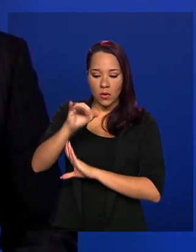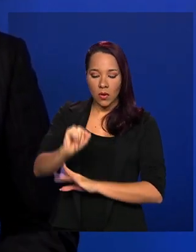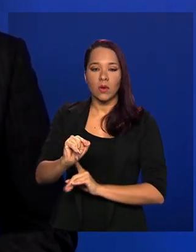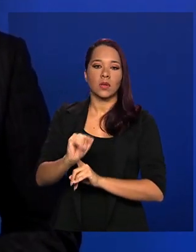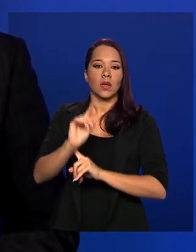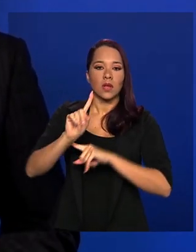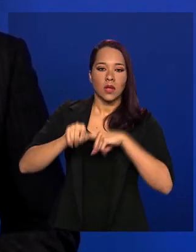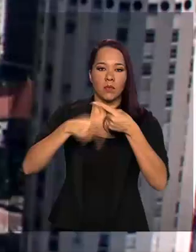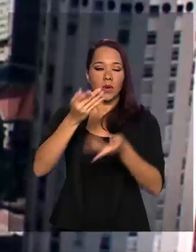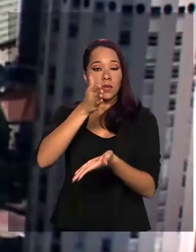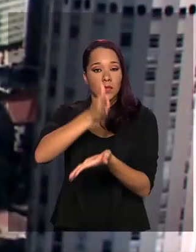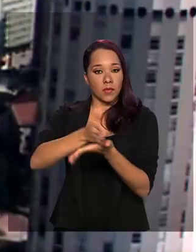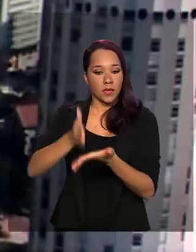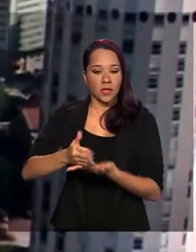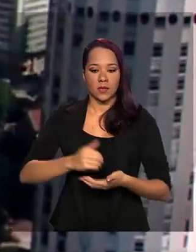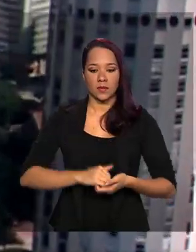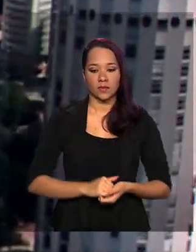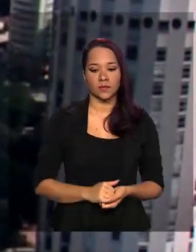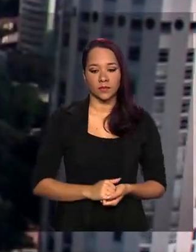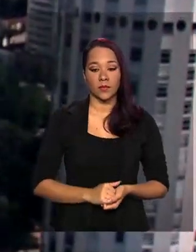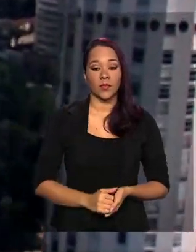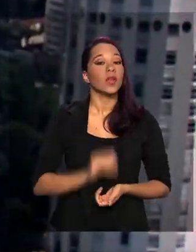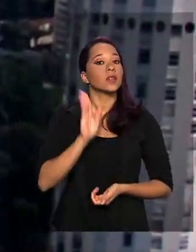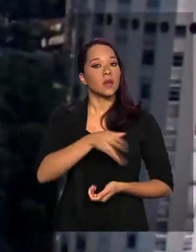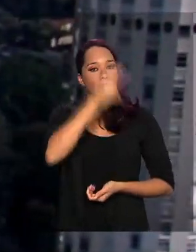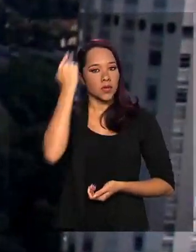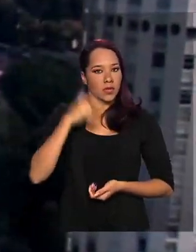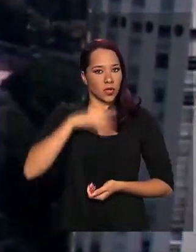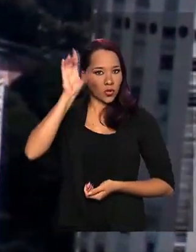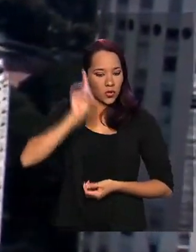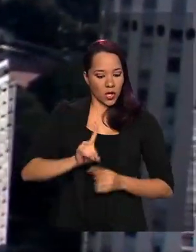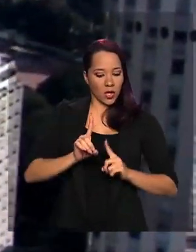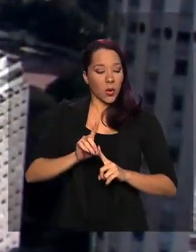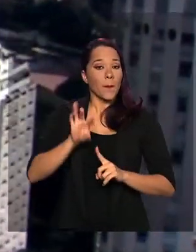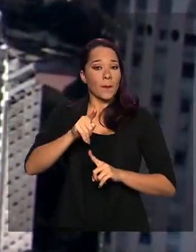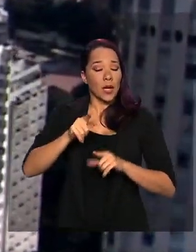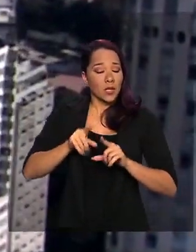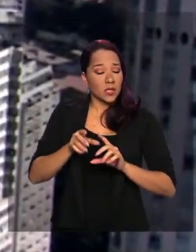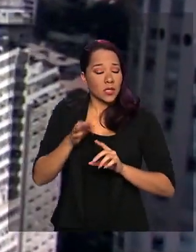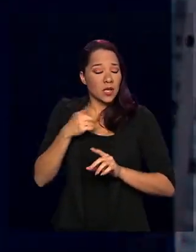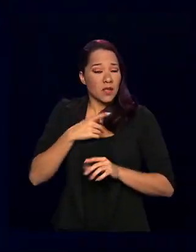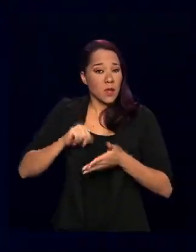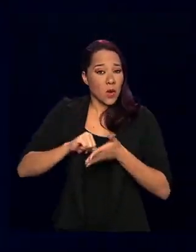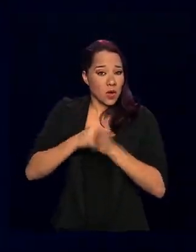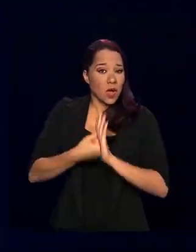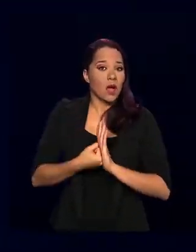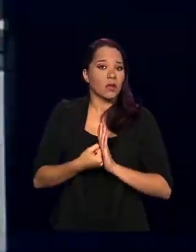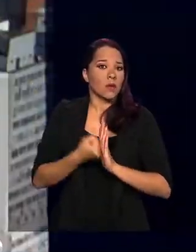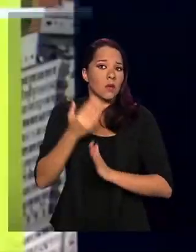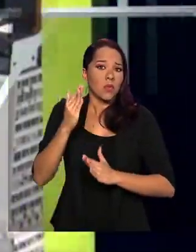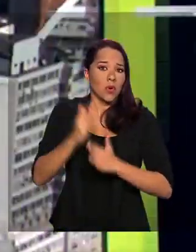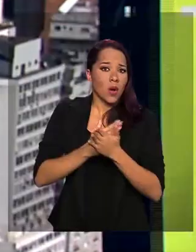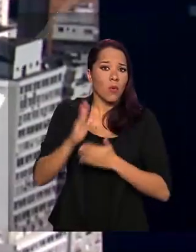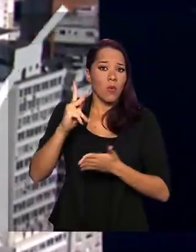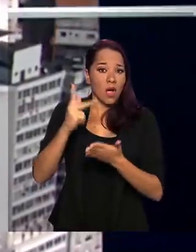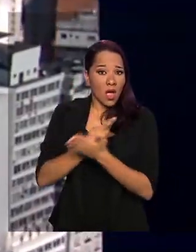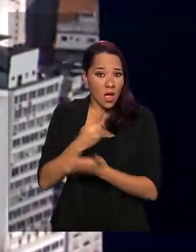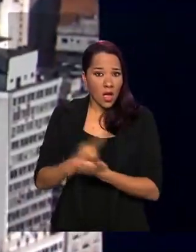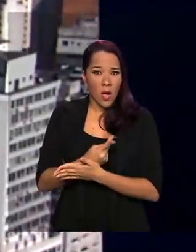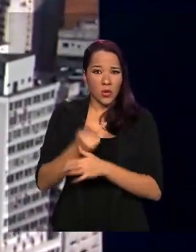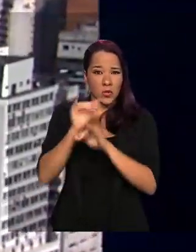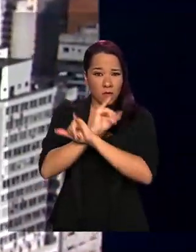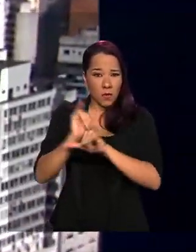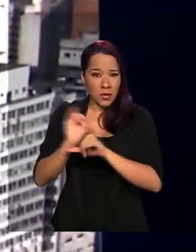da próxima parcela. Já aqueles beneficiários que tiveram o auxílio emergencial bloqueado por alguma inconsistência no